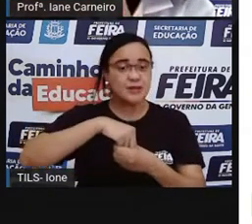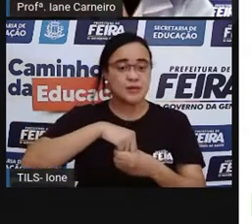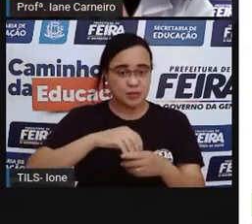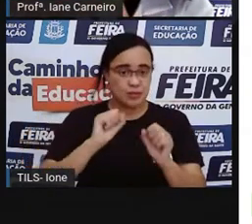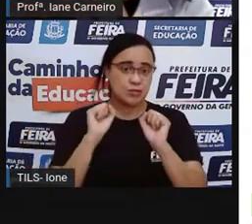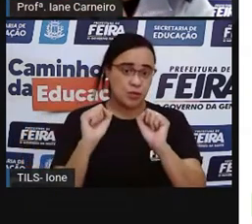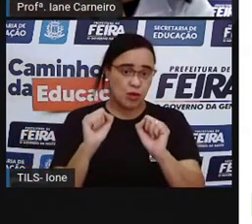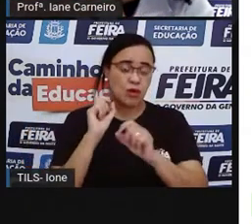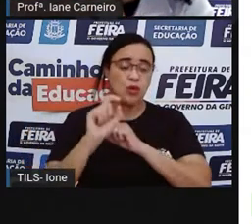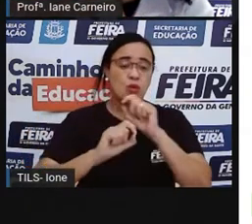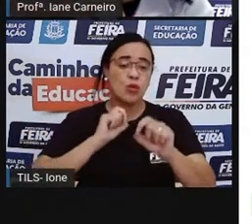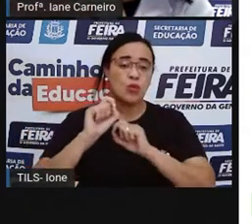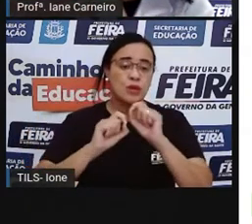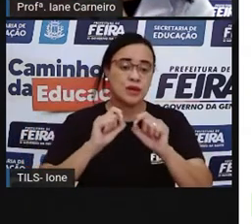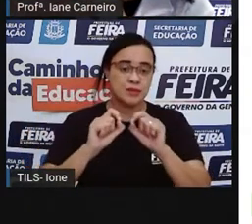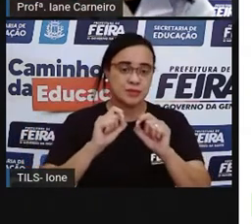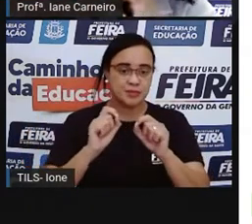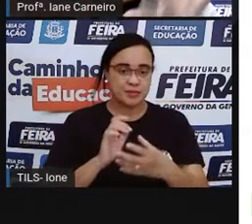vocês podem, né?